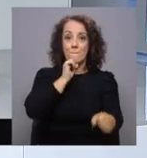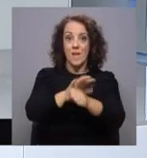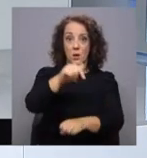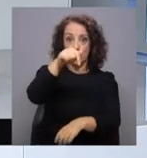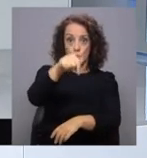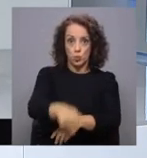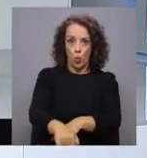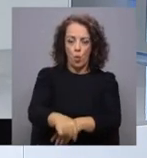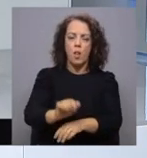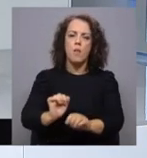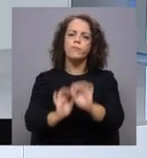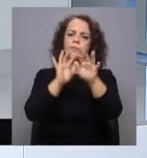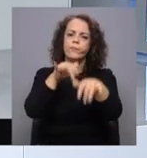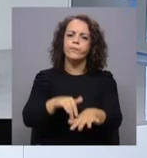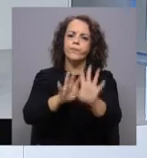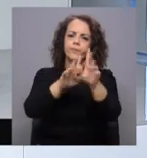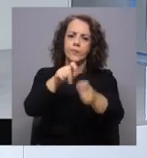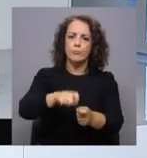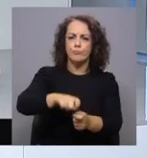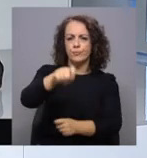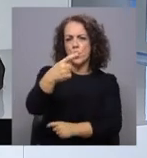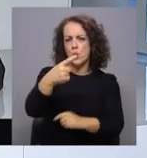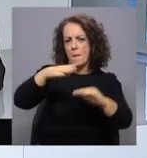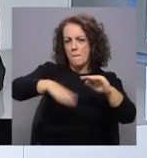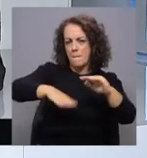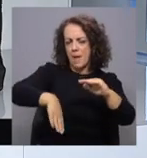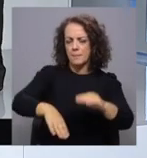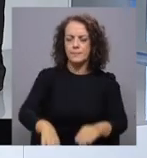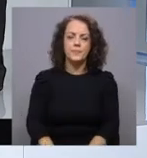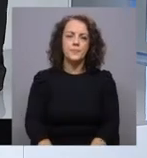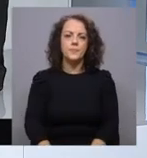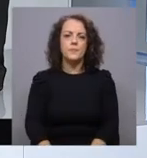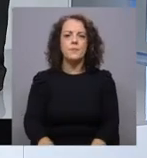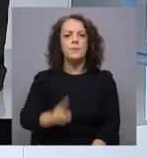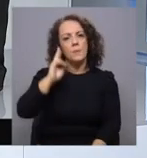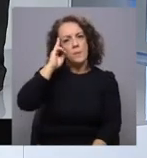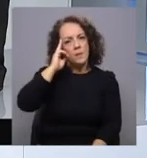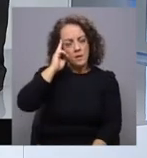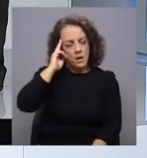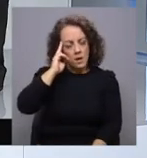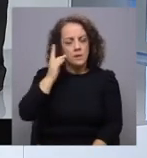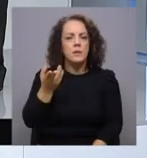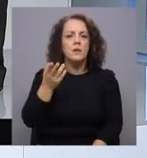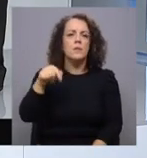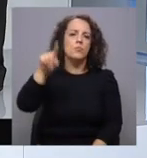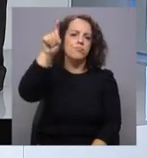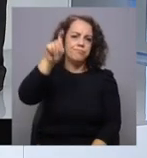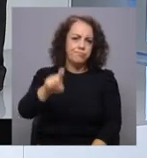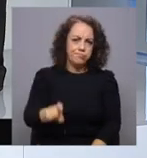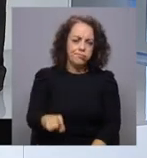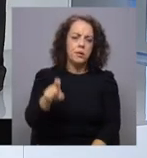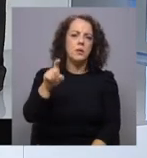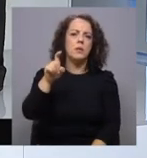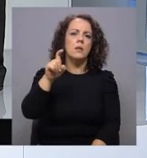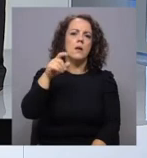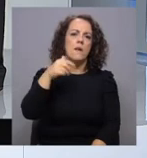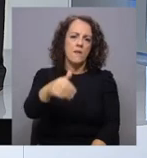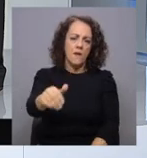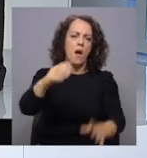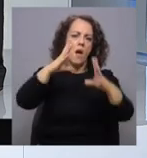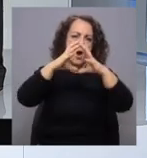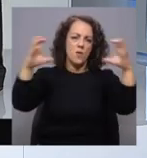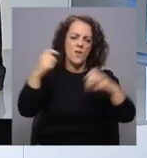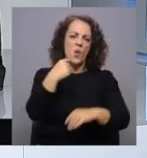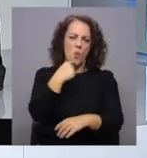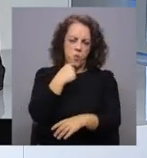ter ondulação de sudoeste inferior a 1 metro. Para o arquipélago da Madeira vamos ter um dia com períodos de céu muito